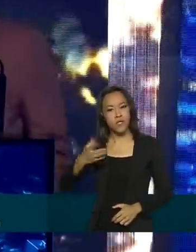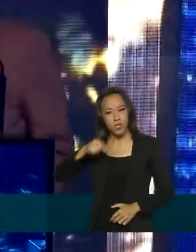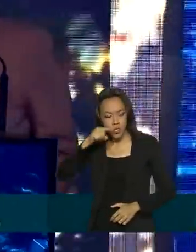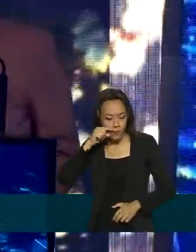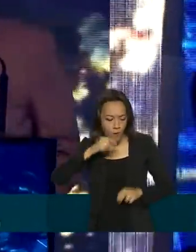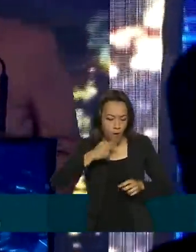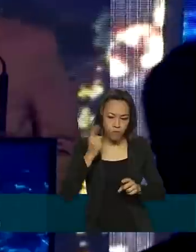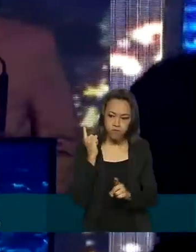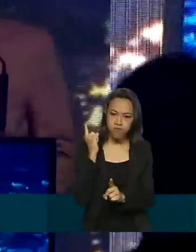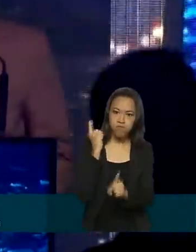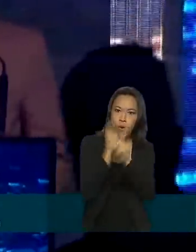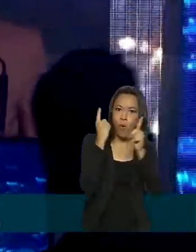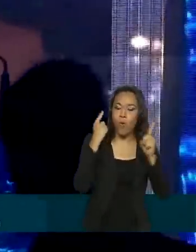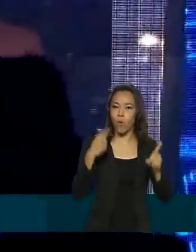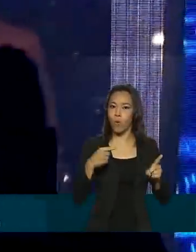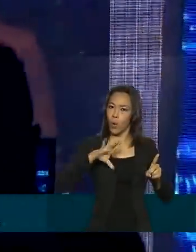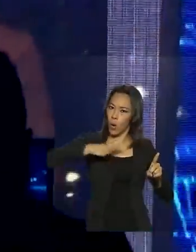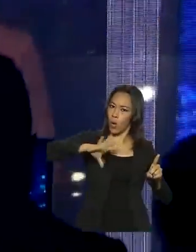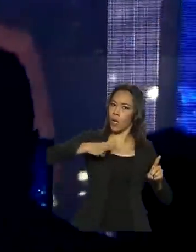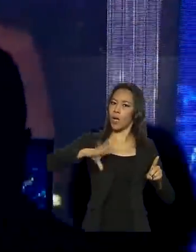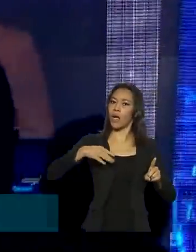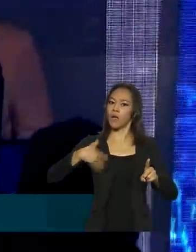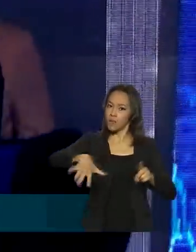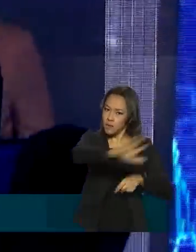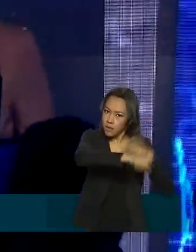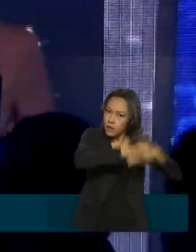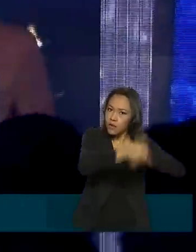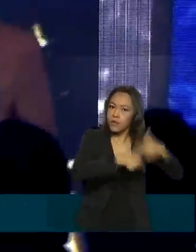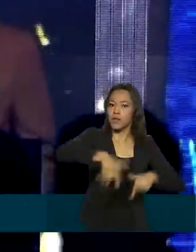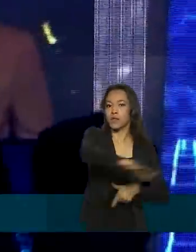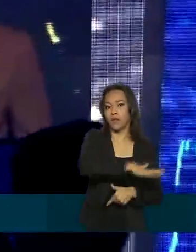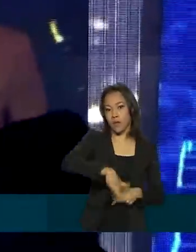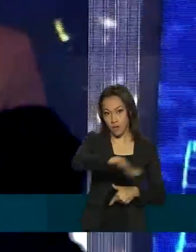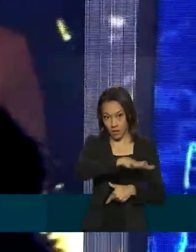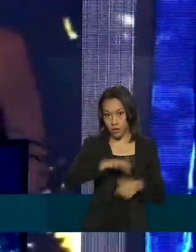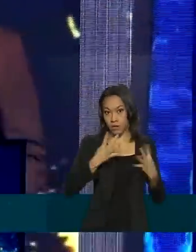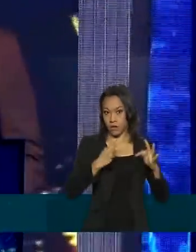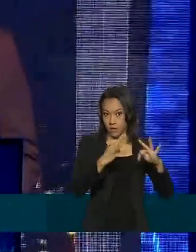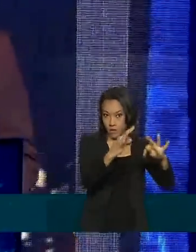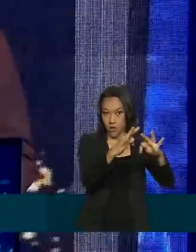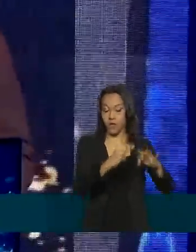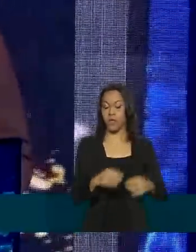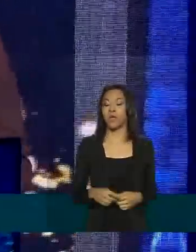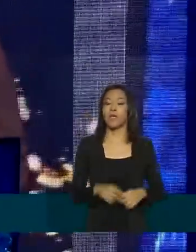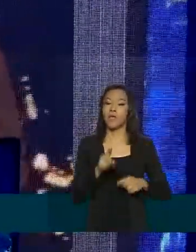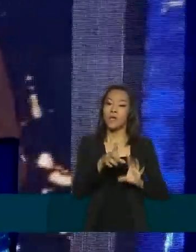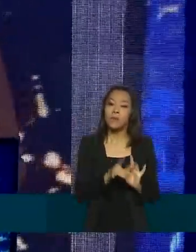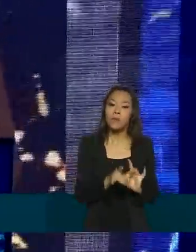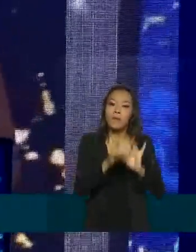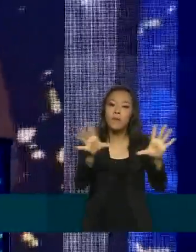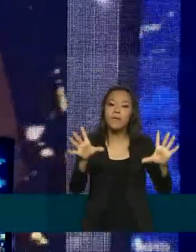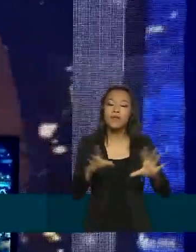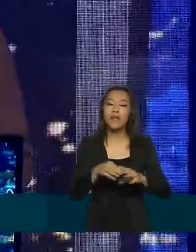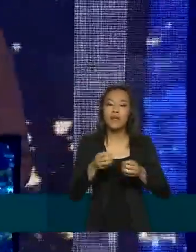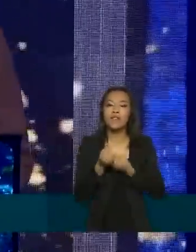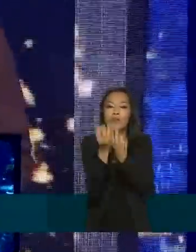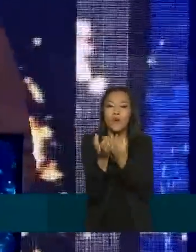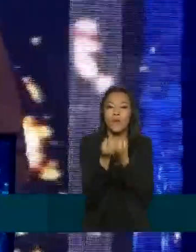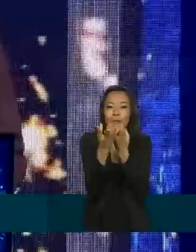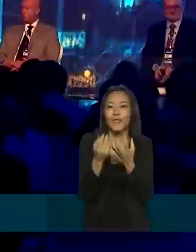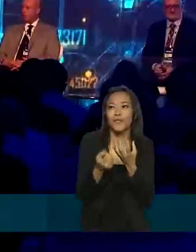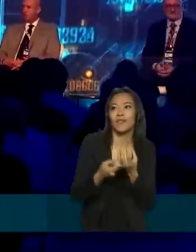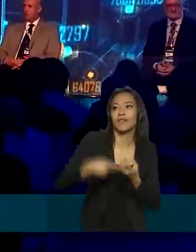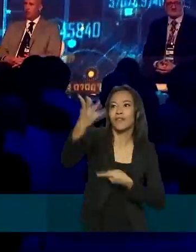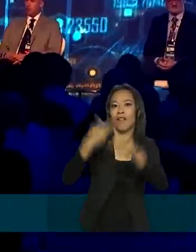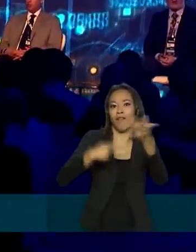exploraram com coragem esse mercado e possibilitam que a mensagem chegue àqueles locais mais